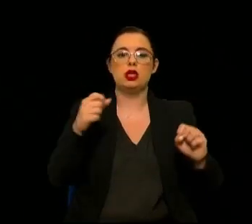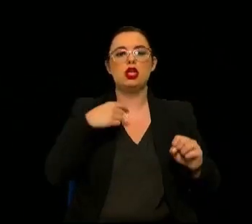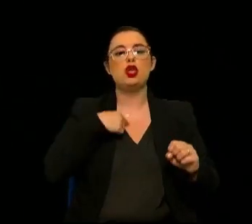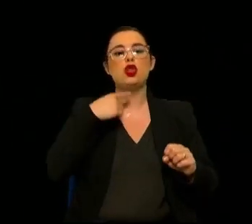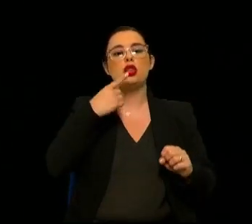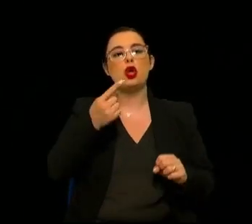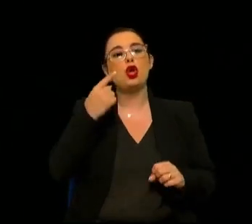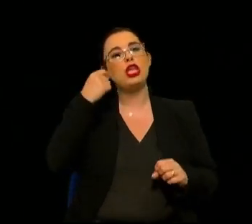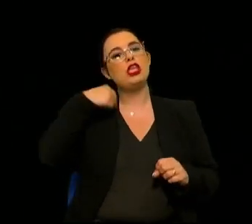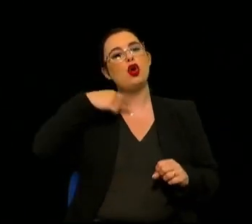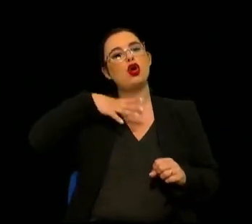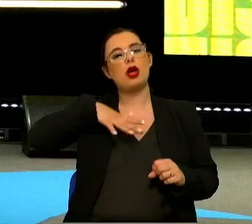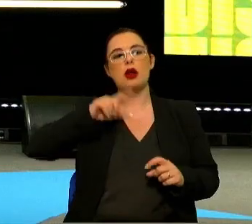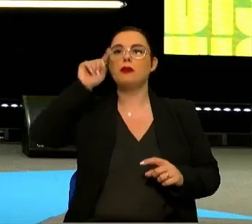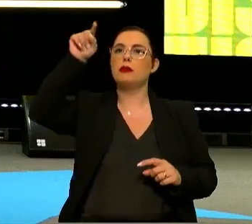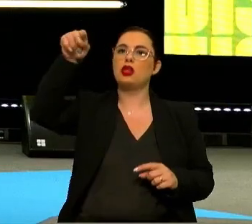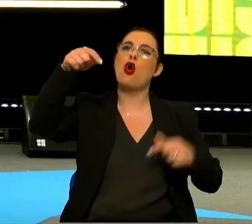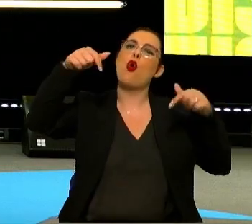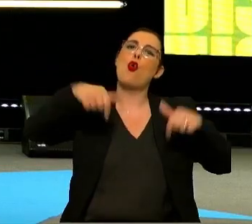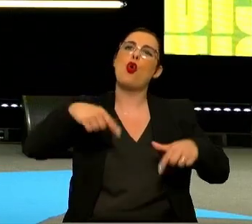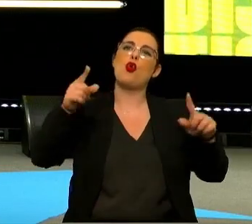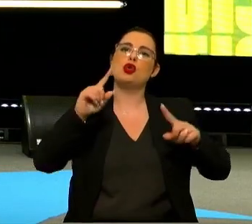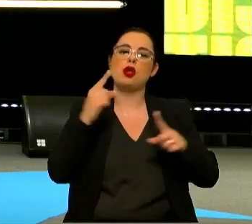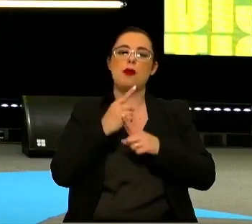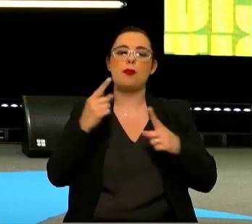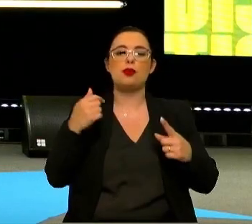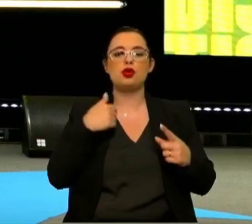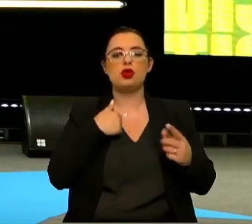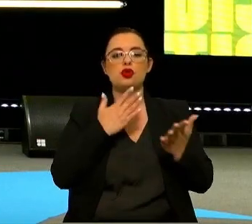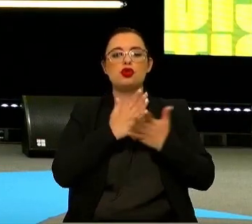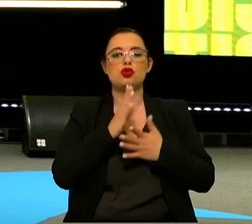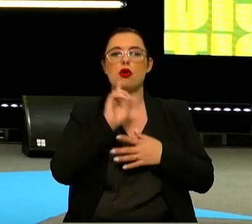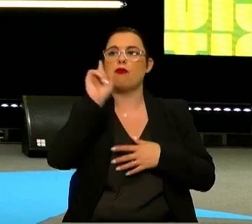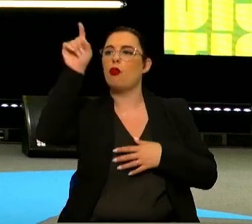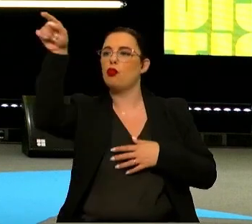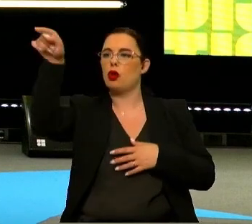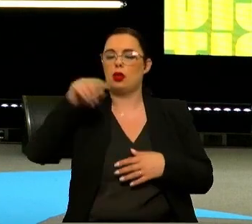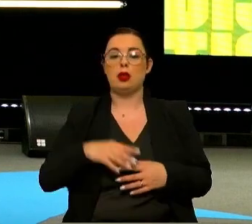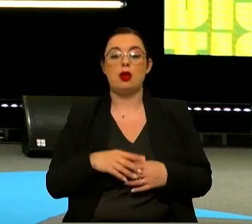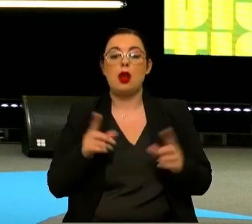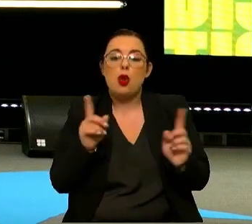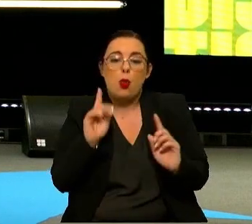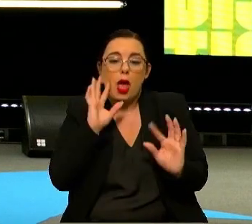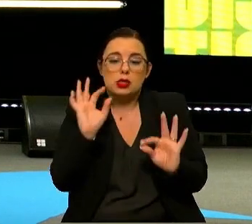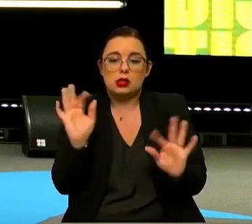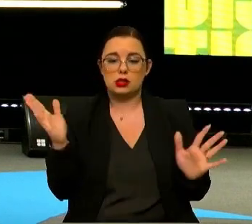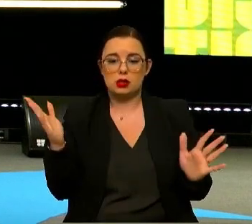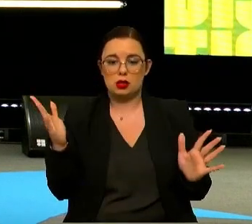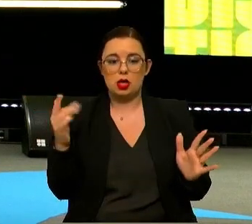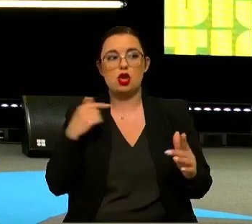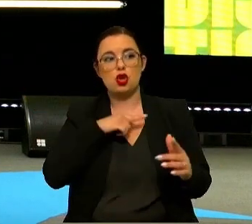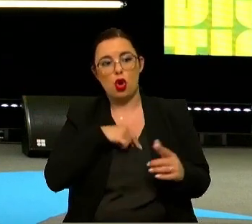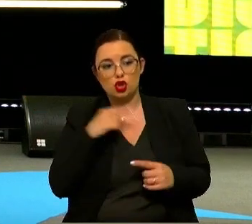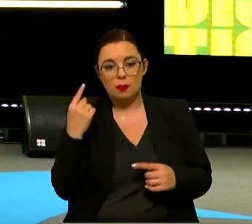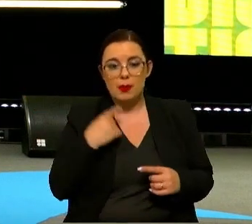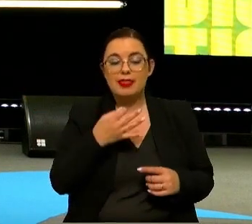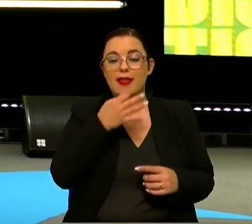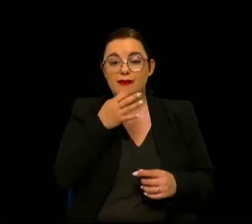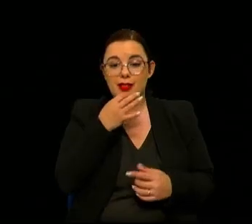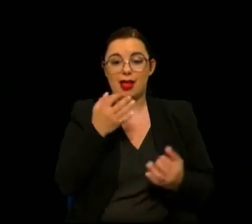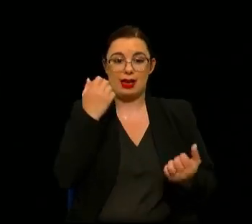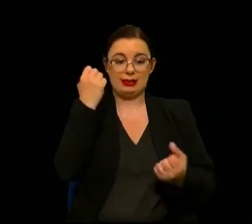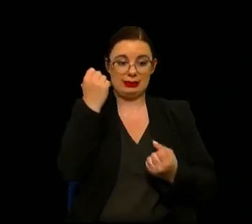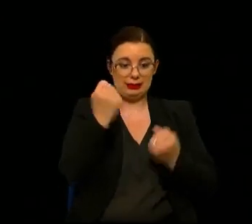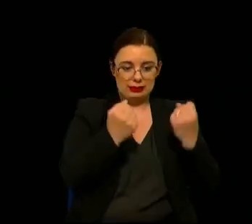-lhes, olha, eu quero ir para ali, e ele diz, hoje não, porque eu tenho autonomia, só autónomo vou por ali. Não é bem assim. Eu acho que temos que falar de automatismos,